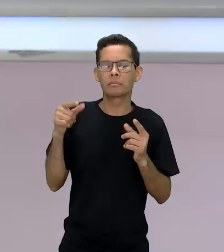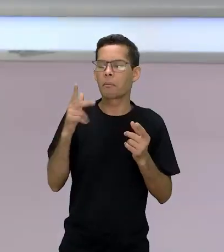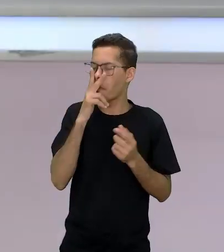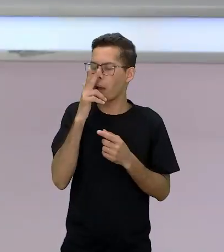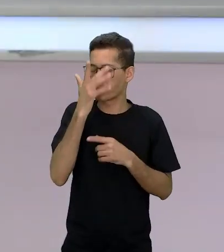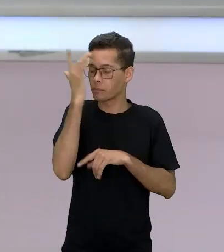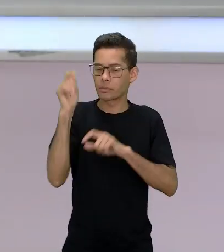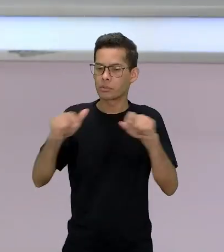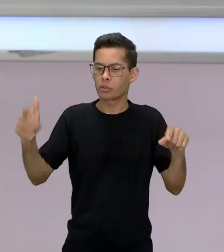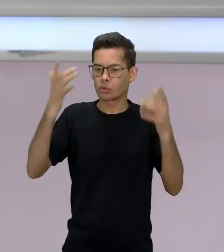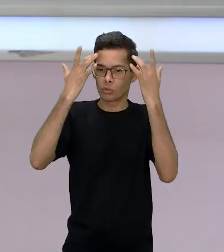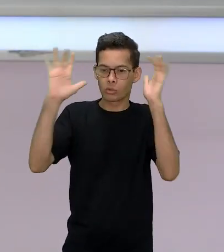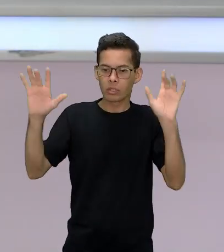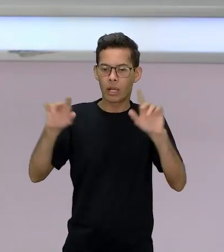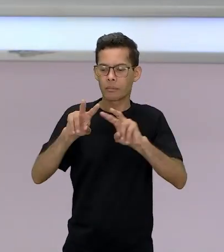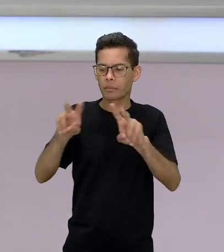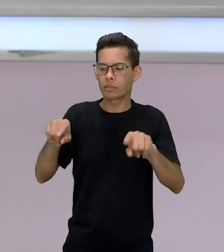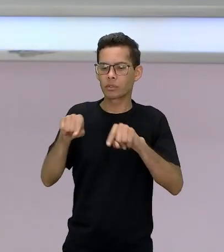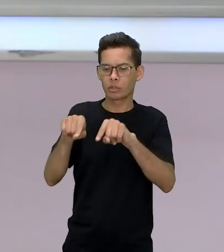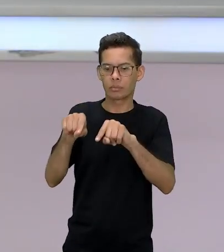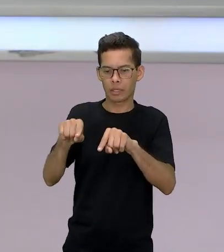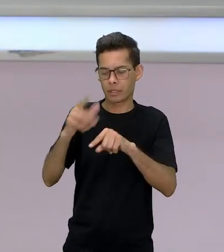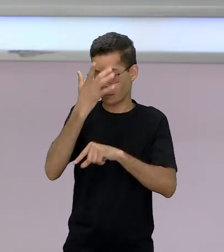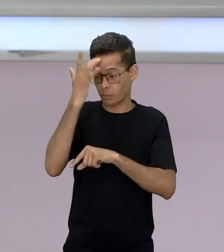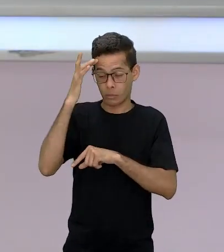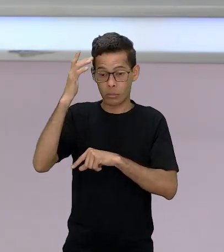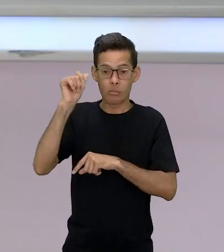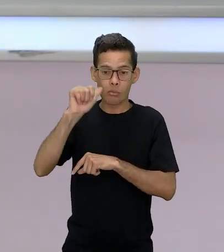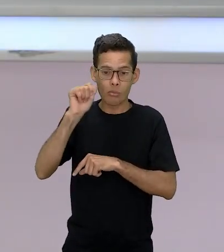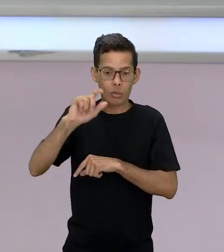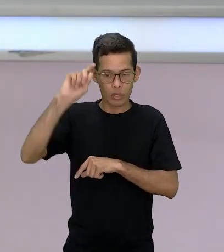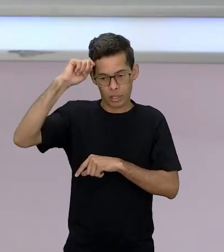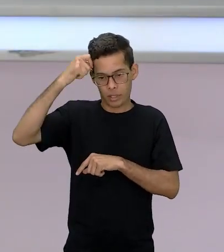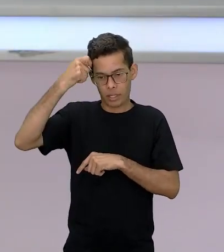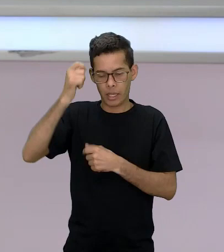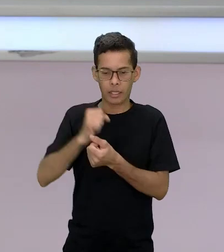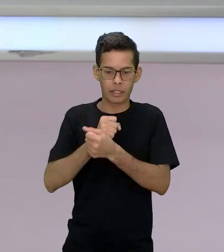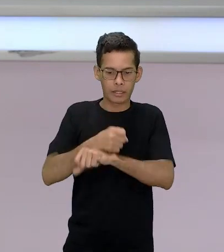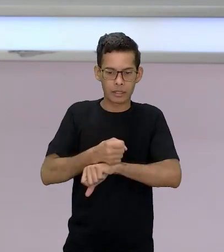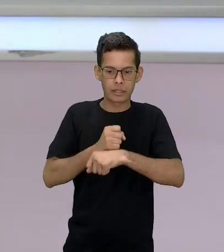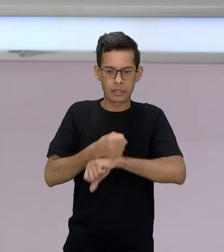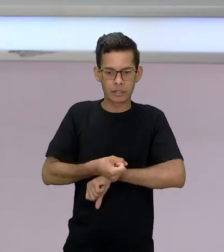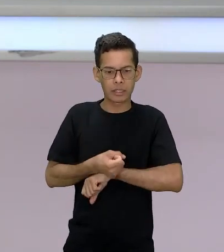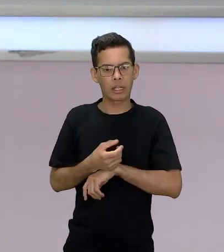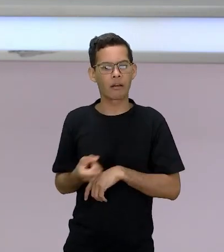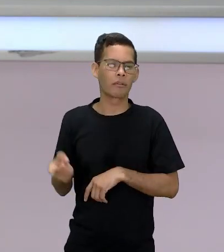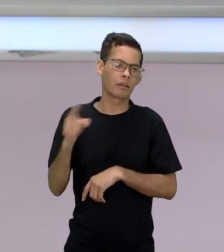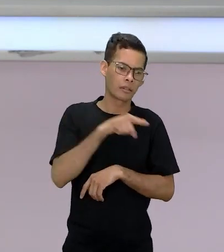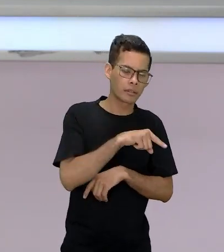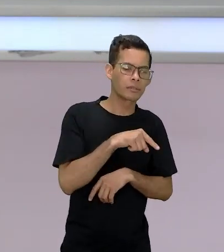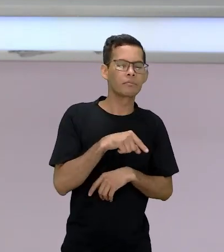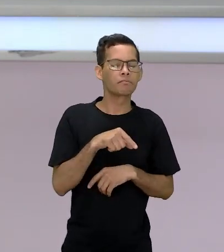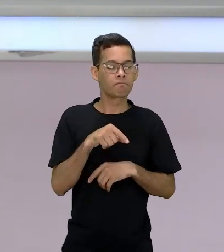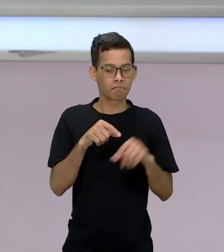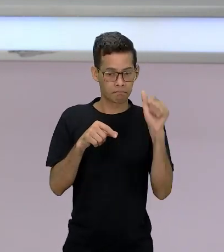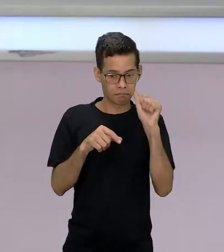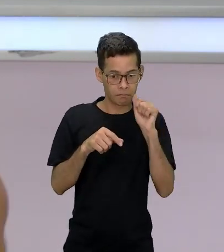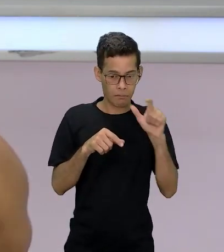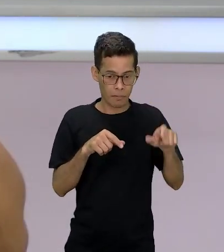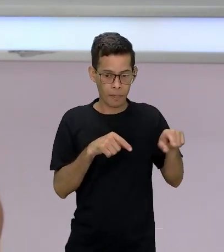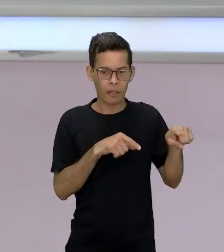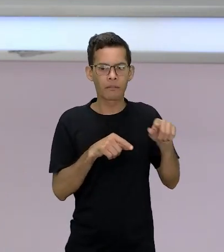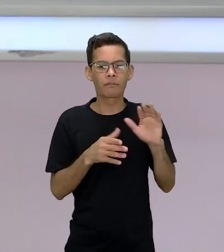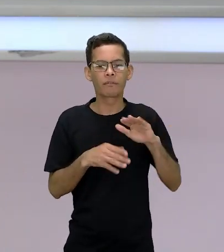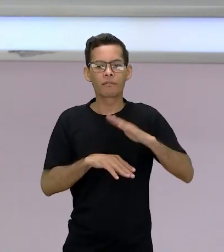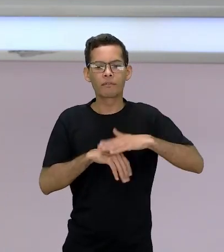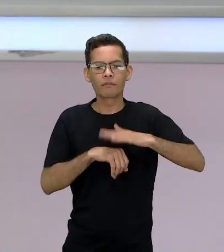dessa escrava, dessa negra. Aí, o que ela faz é dar uma vida, trazer